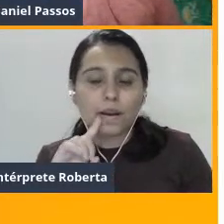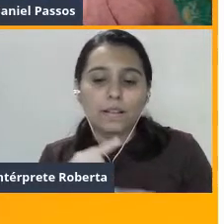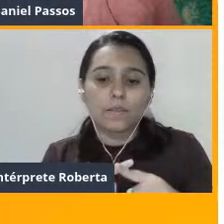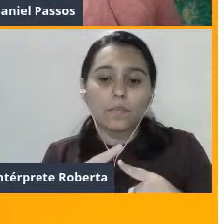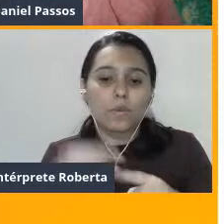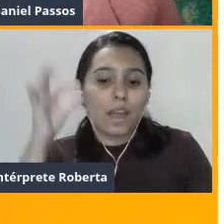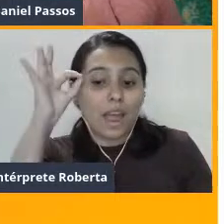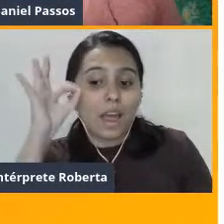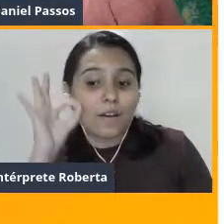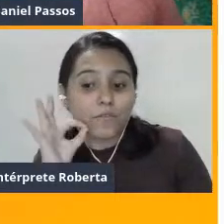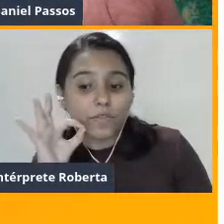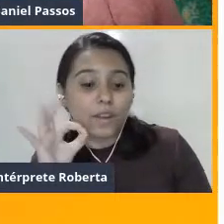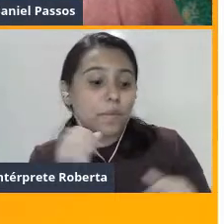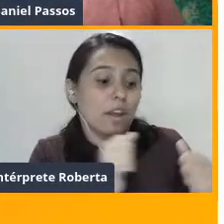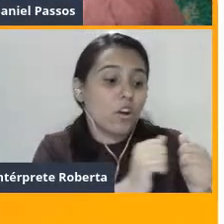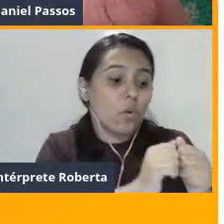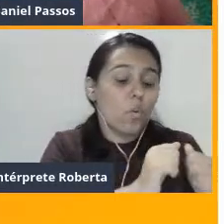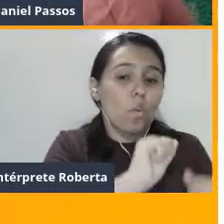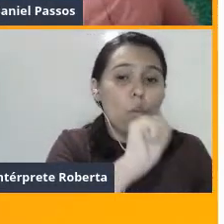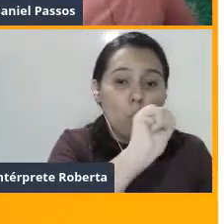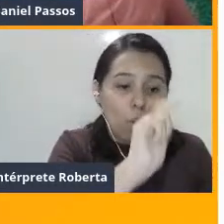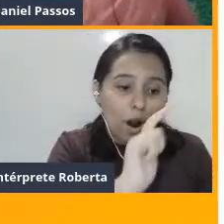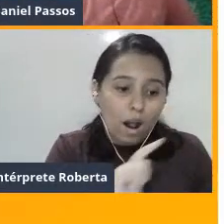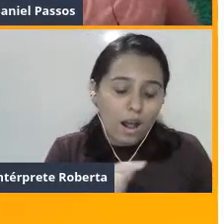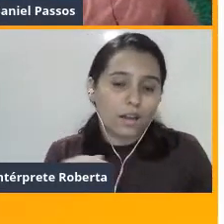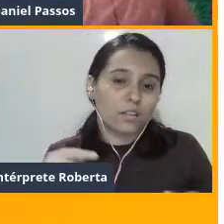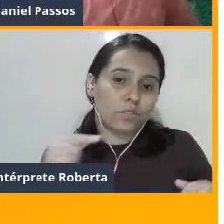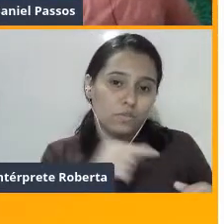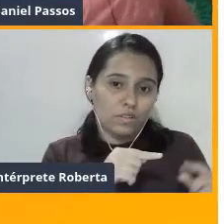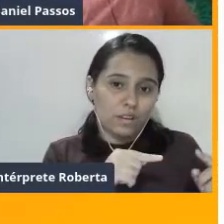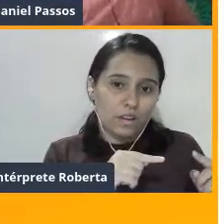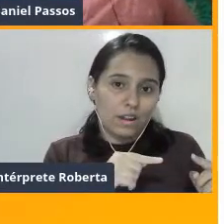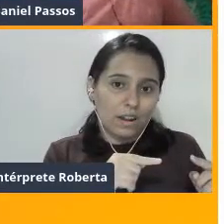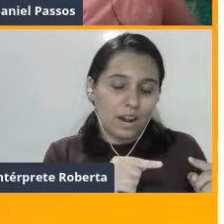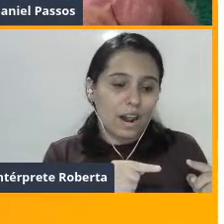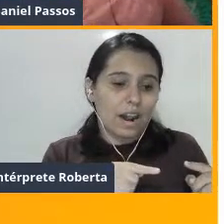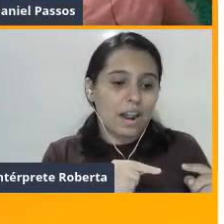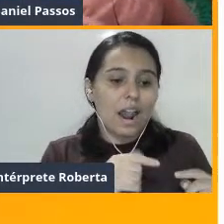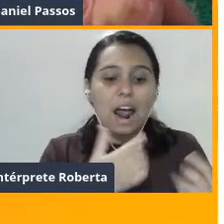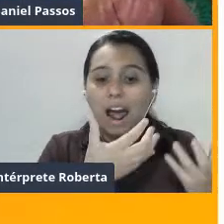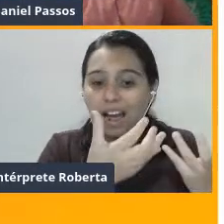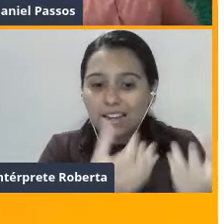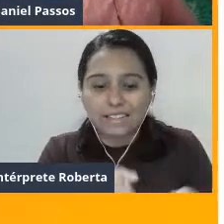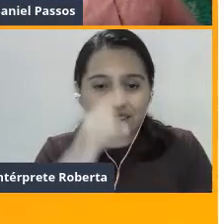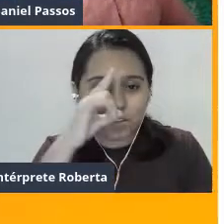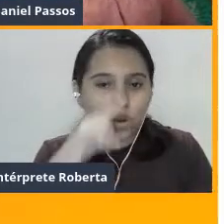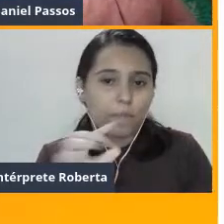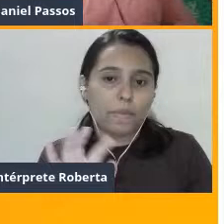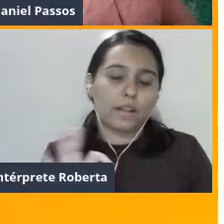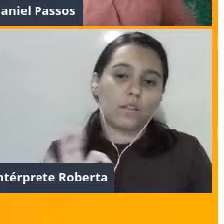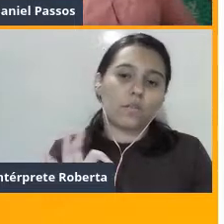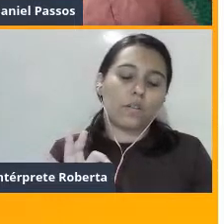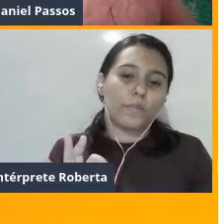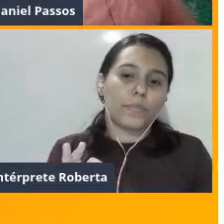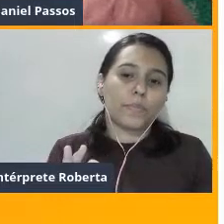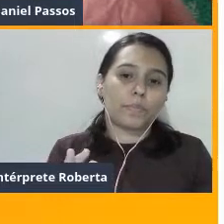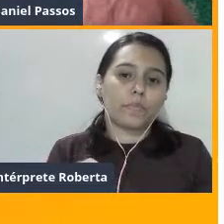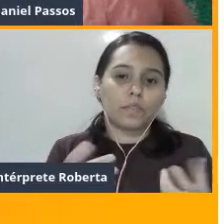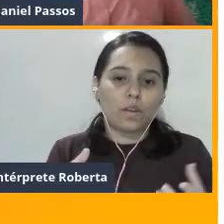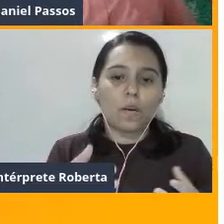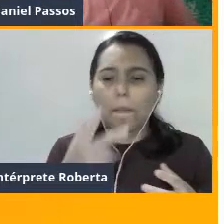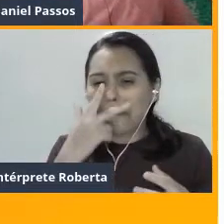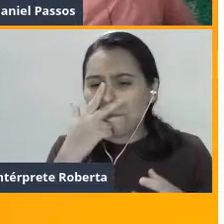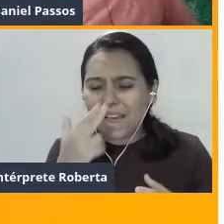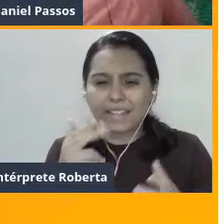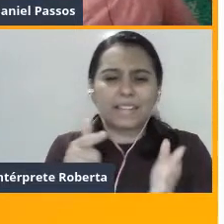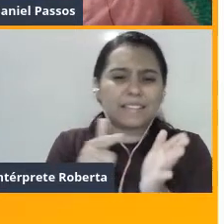machos azuis, né, por ter uma fidelidade com eles, não aceitam copulas com os amarelos. Então, é um sistema equivalente ao pedra, papel e tesoura